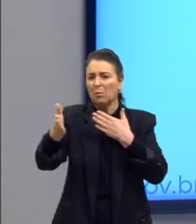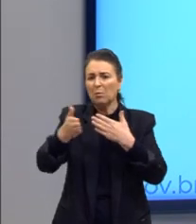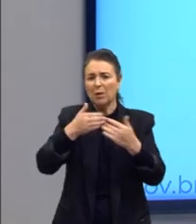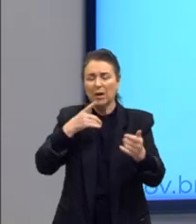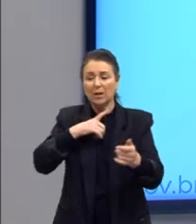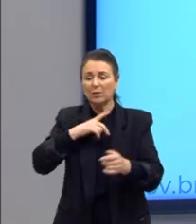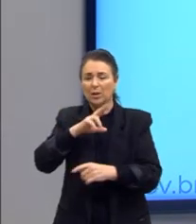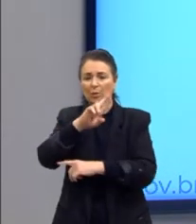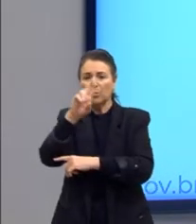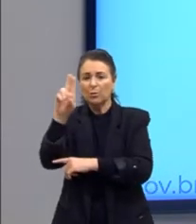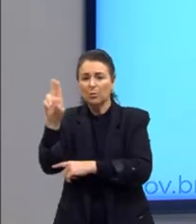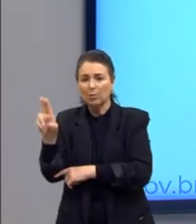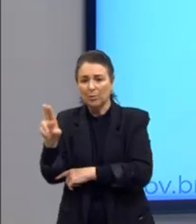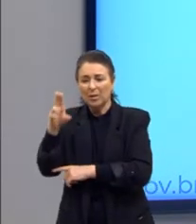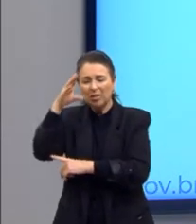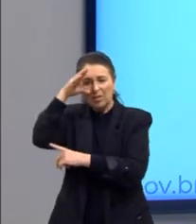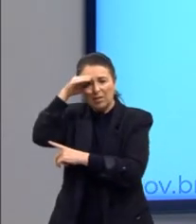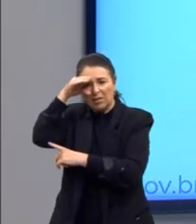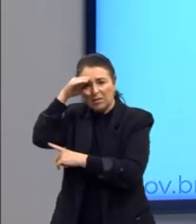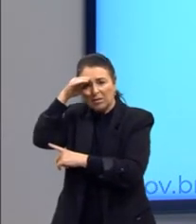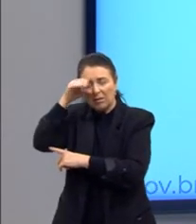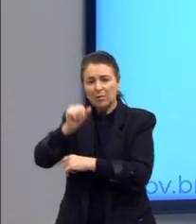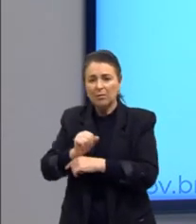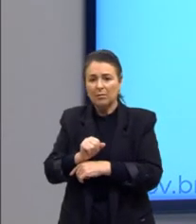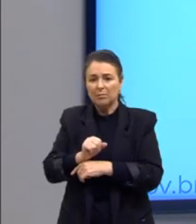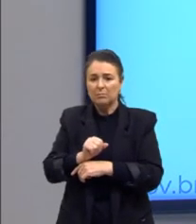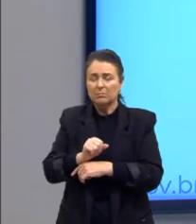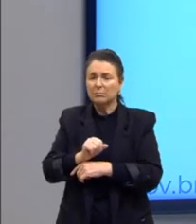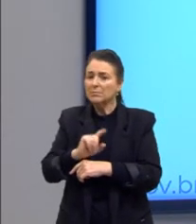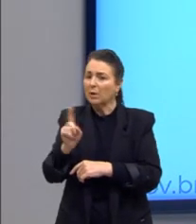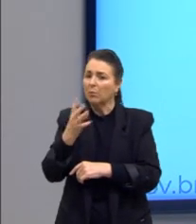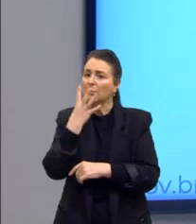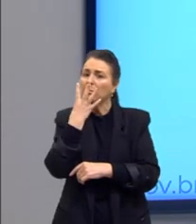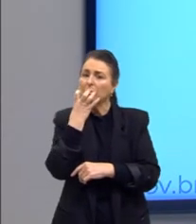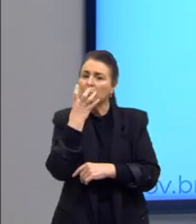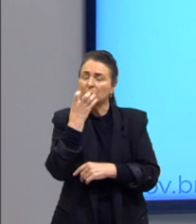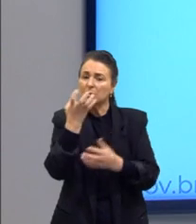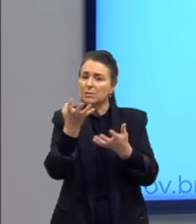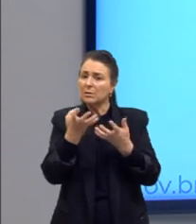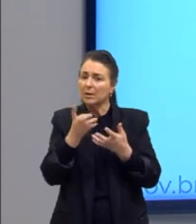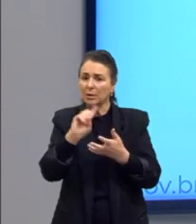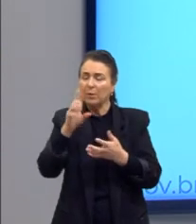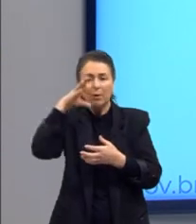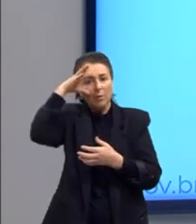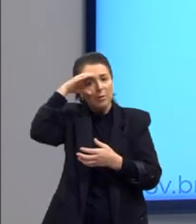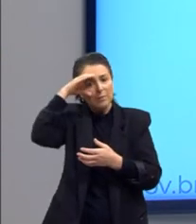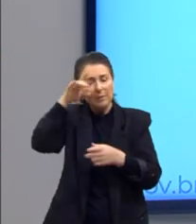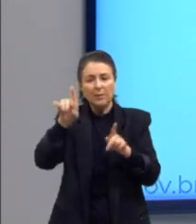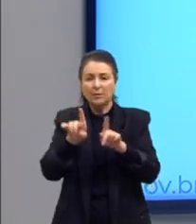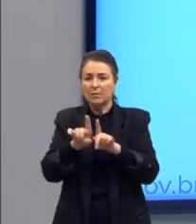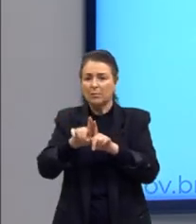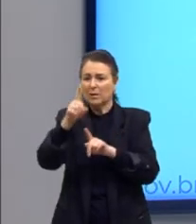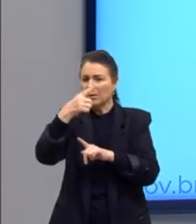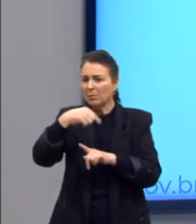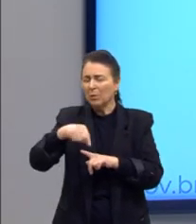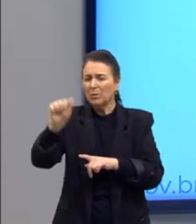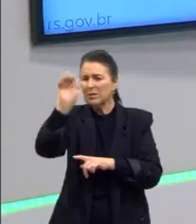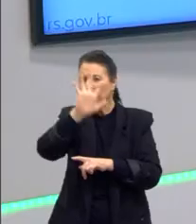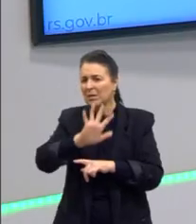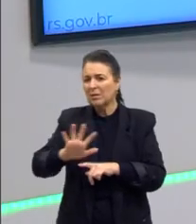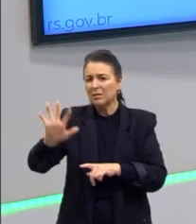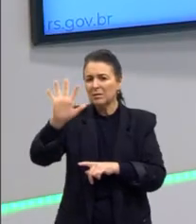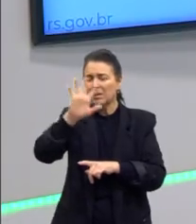chamada da observação? Não é essa a proposta do Nietzsche. O Nietzsche quer, não é a observação e nem em outra plenitude. Ele quer